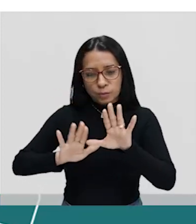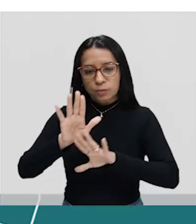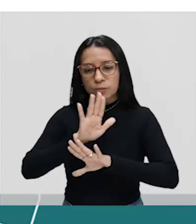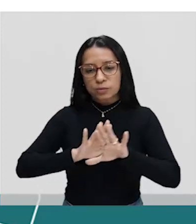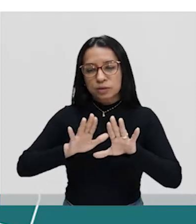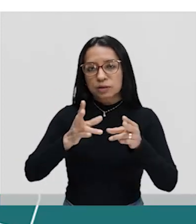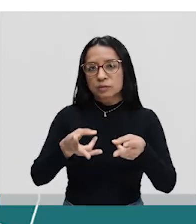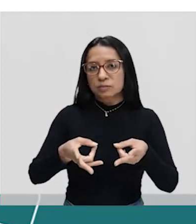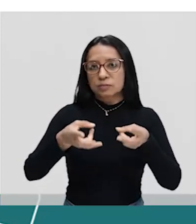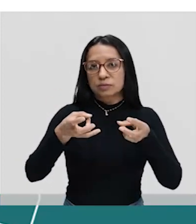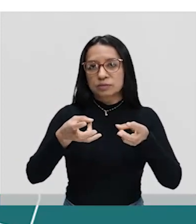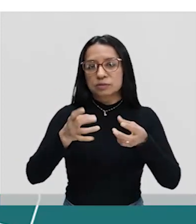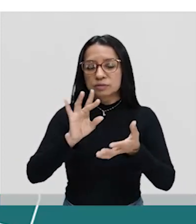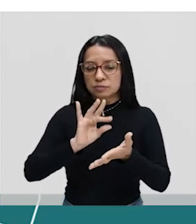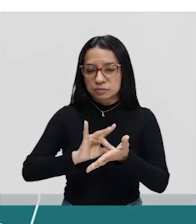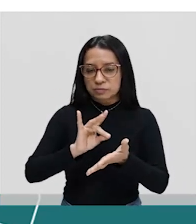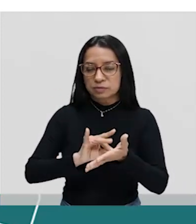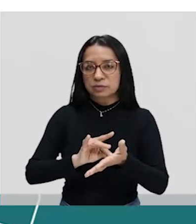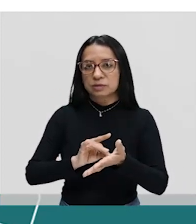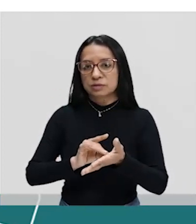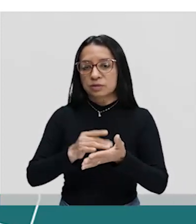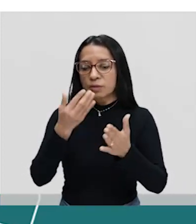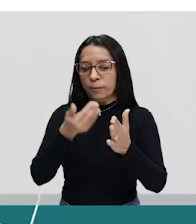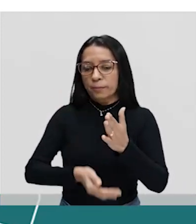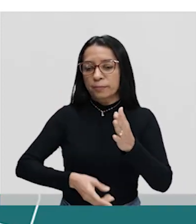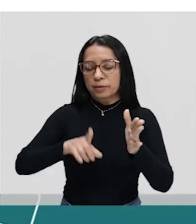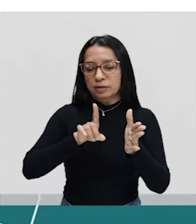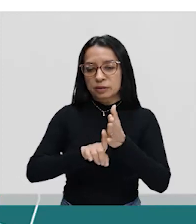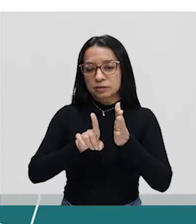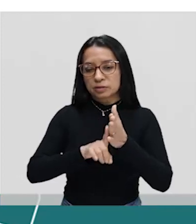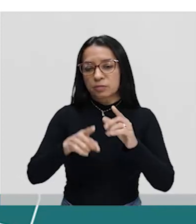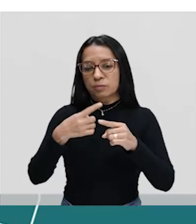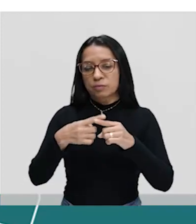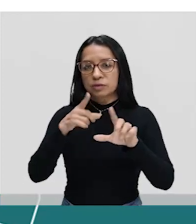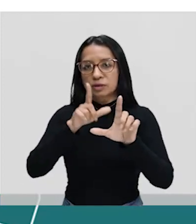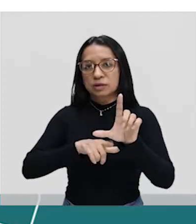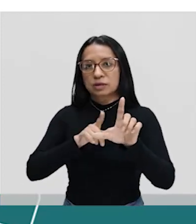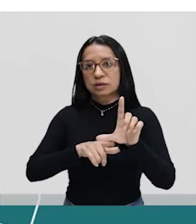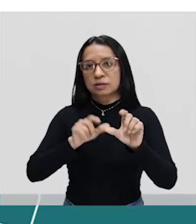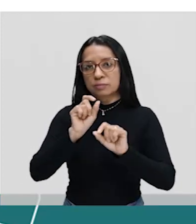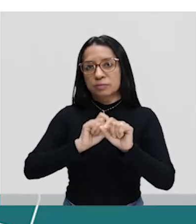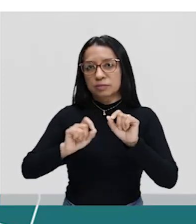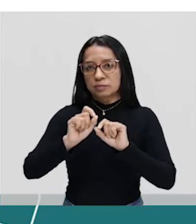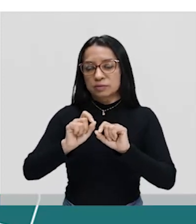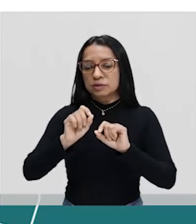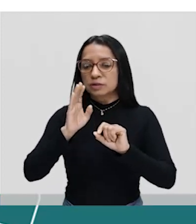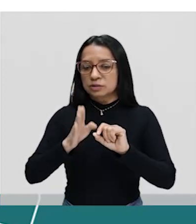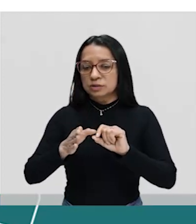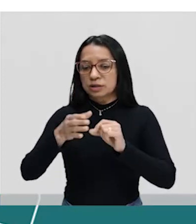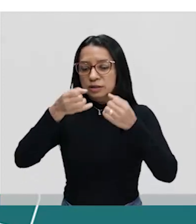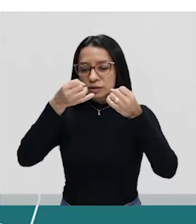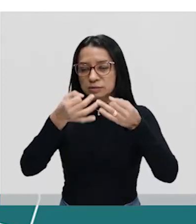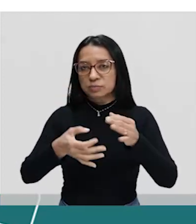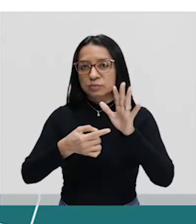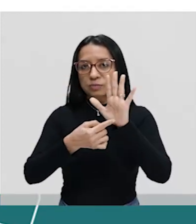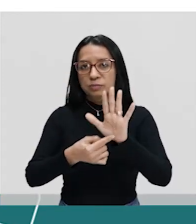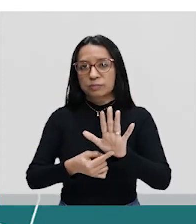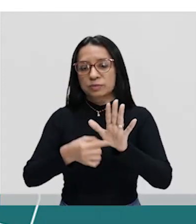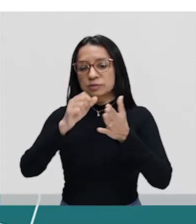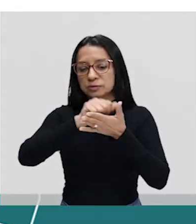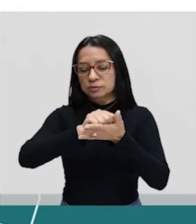muita atenção mesmo, para que você não perca a questão, tá? Porque essa letra aqui, pelo que a gente já vem conversando e apresentando